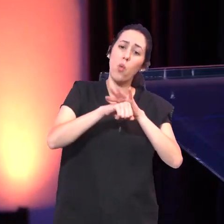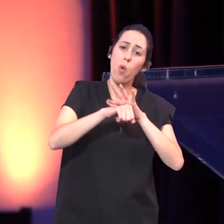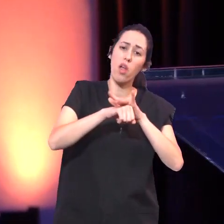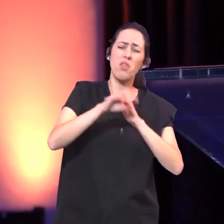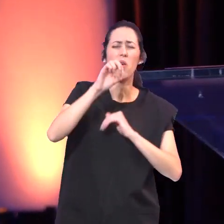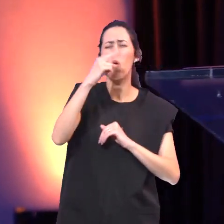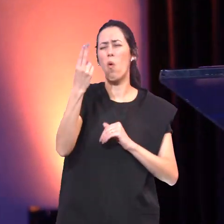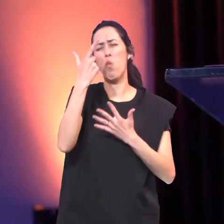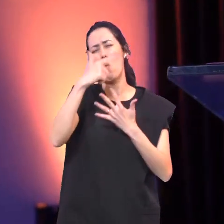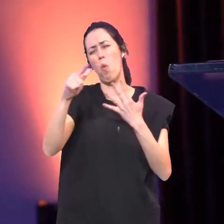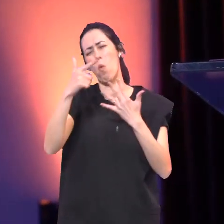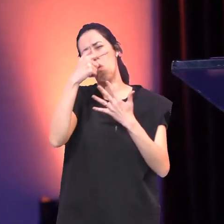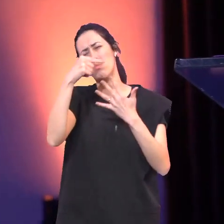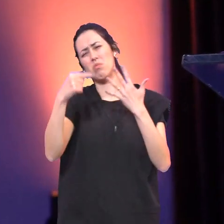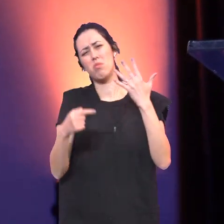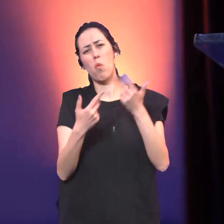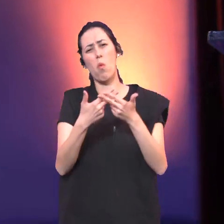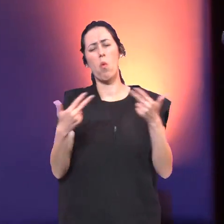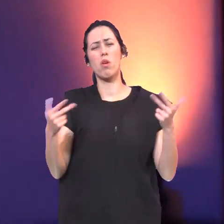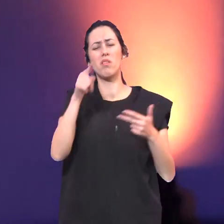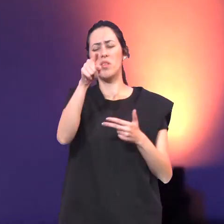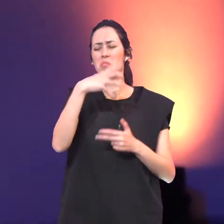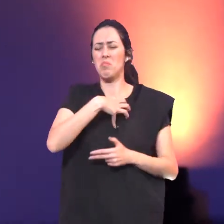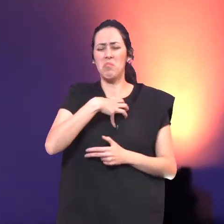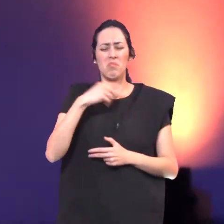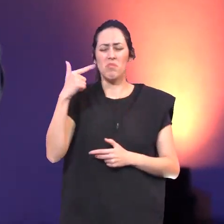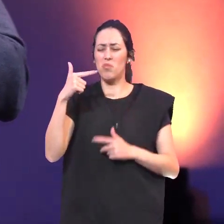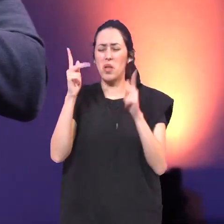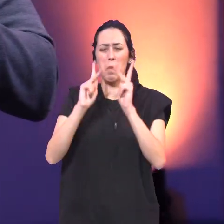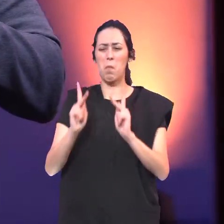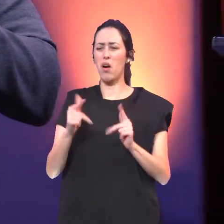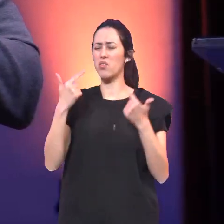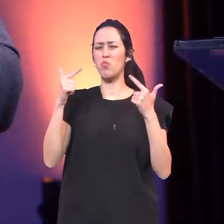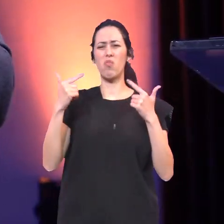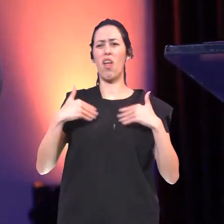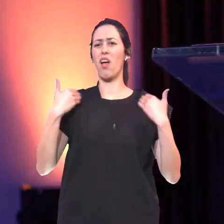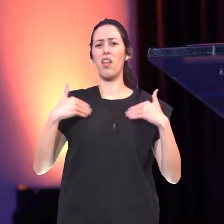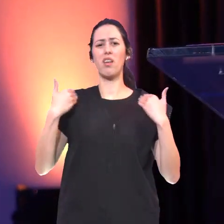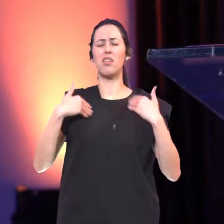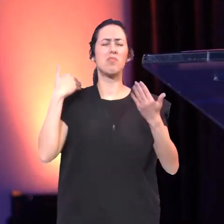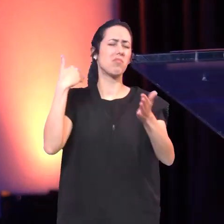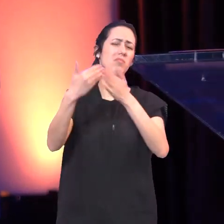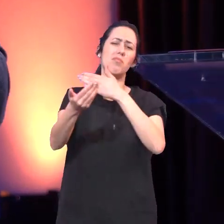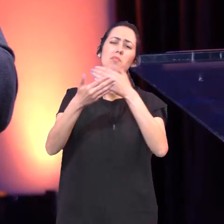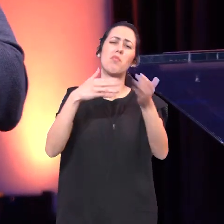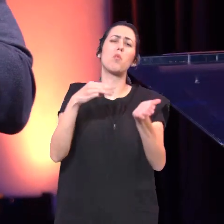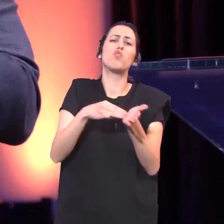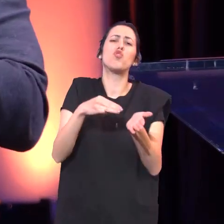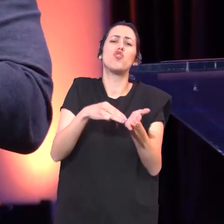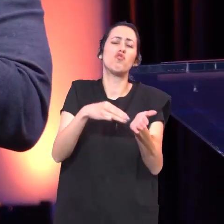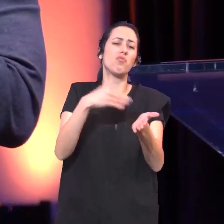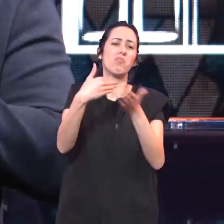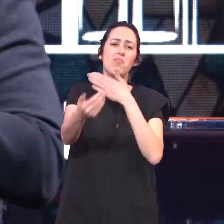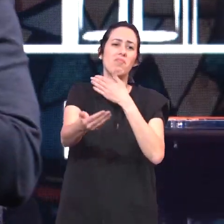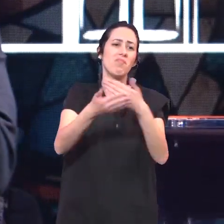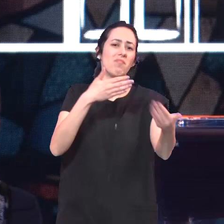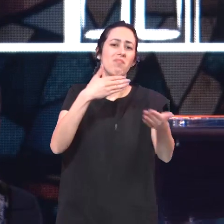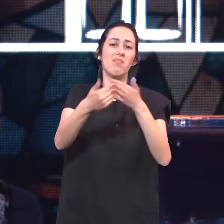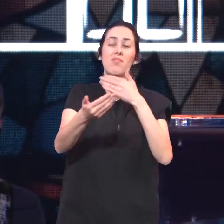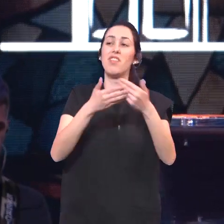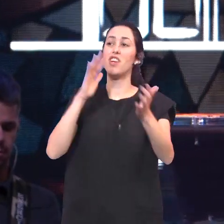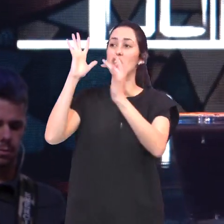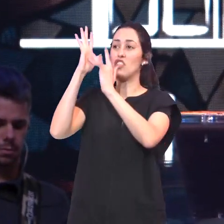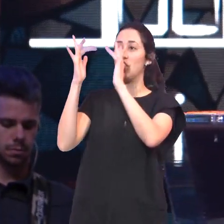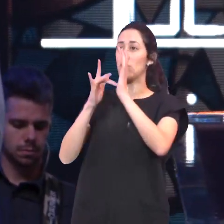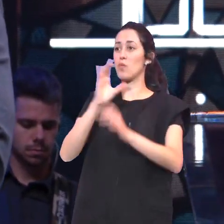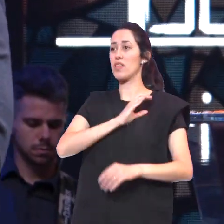Outras coisas Tem roubado A sua paz E a sua alegria Não importa o que seja Jesus Cristo Tem